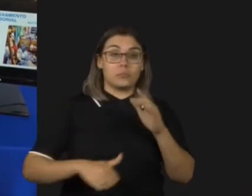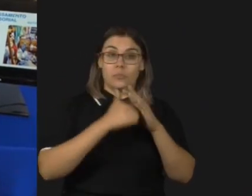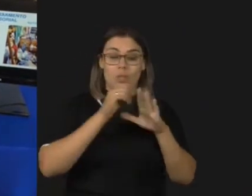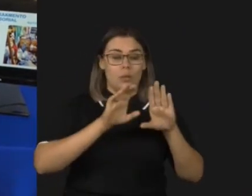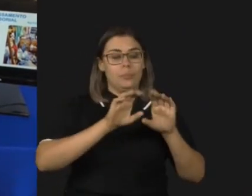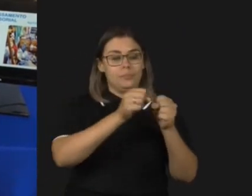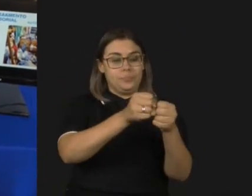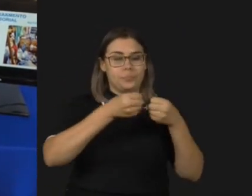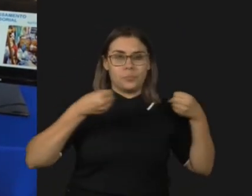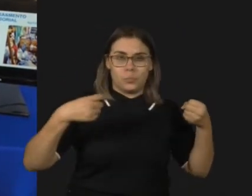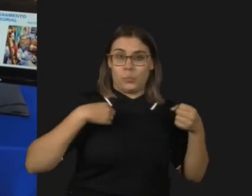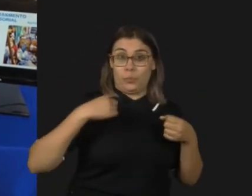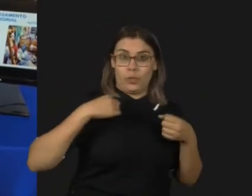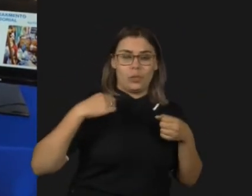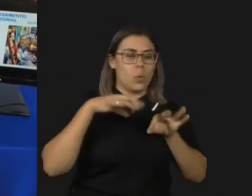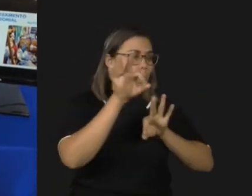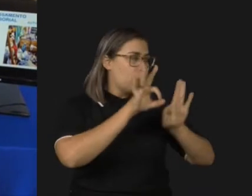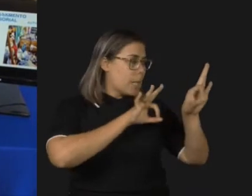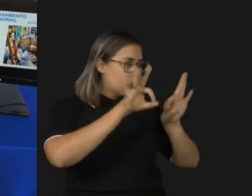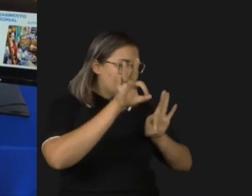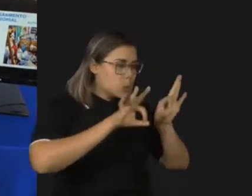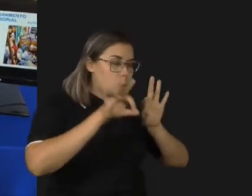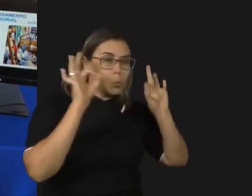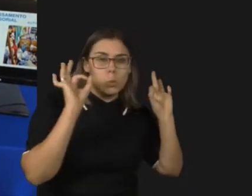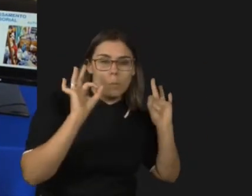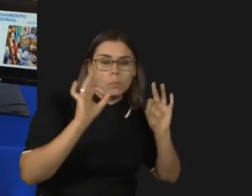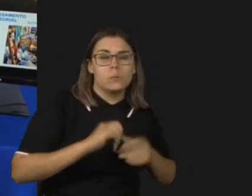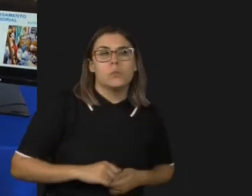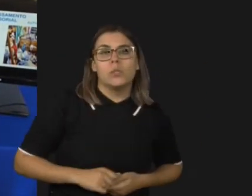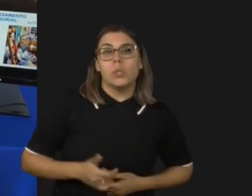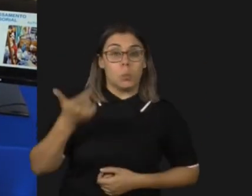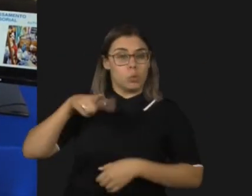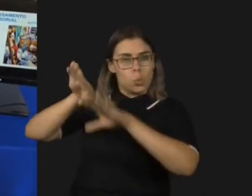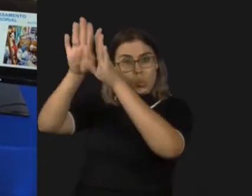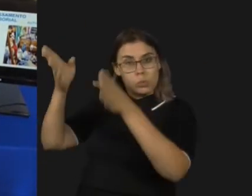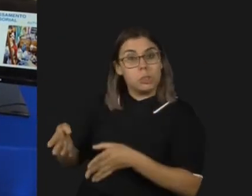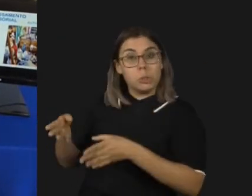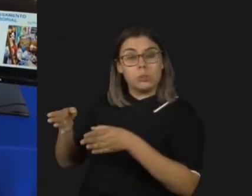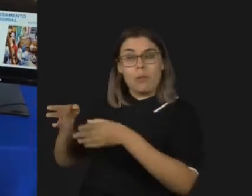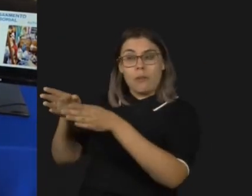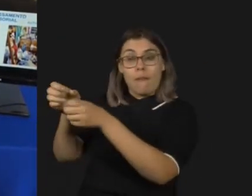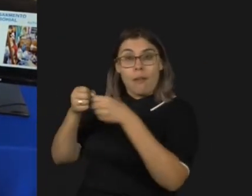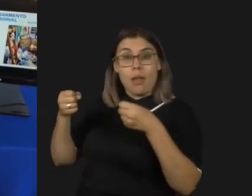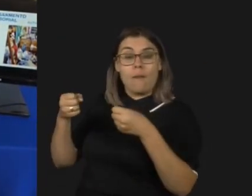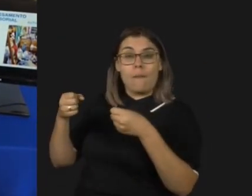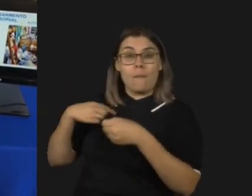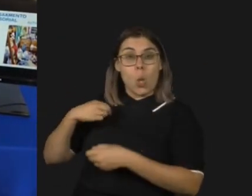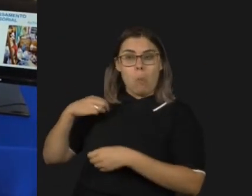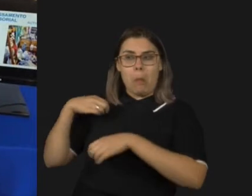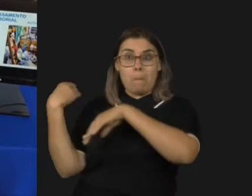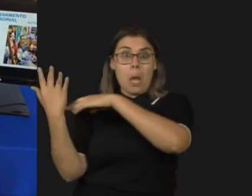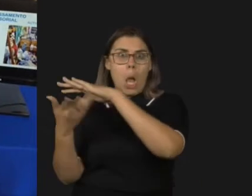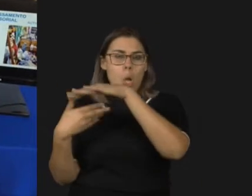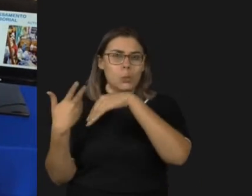uma organização caprichada. No segundo, uma organização totalmente bagunçada. Se